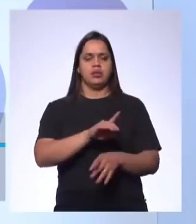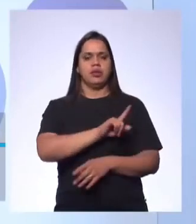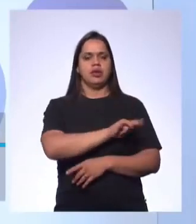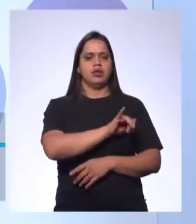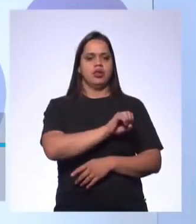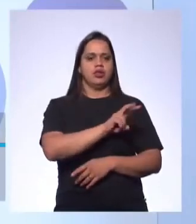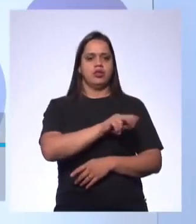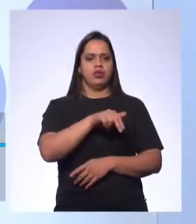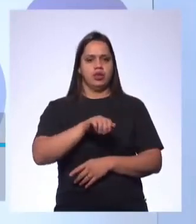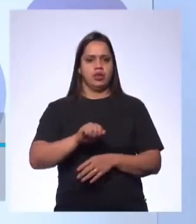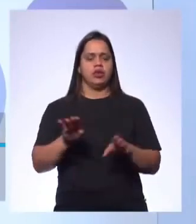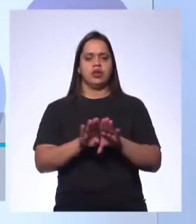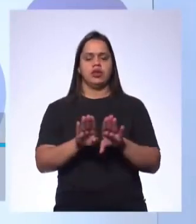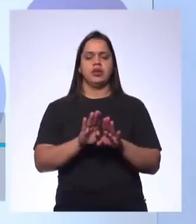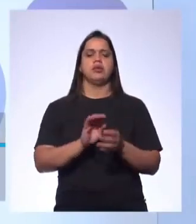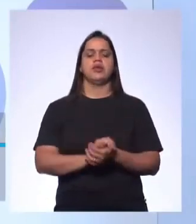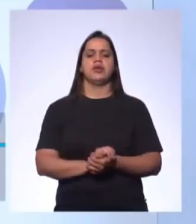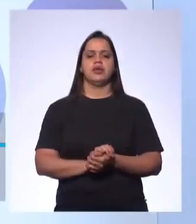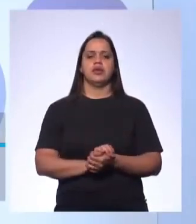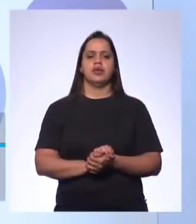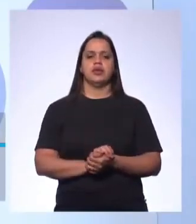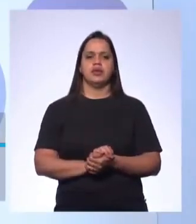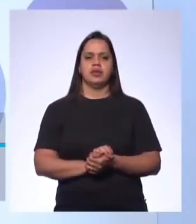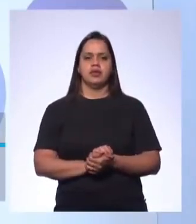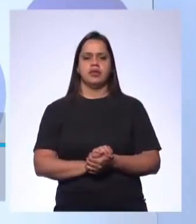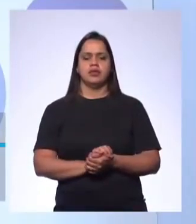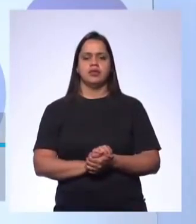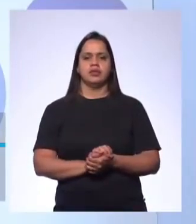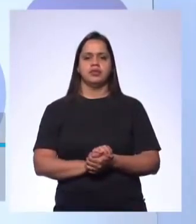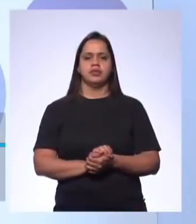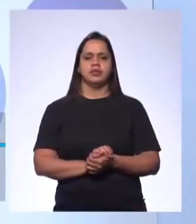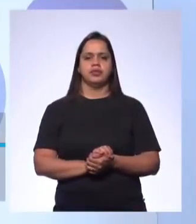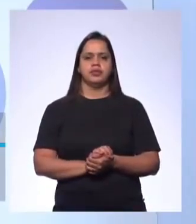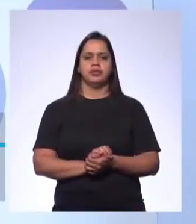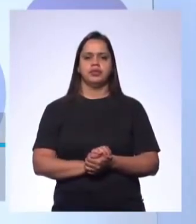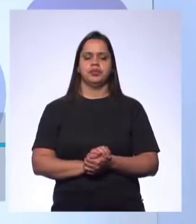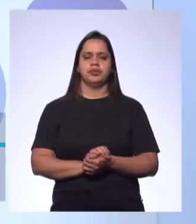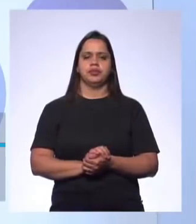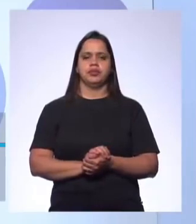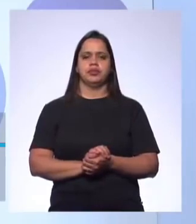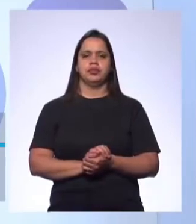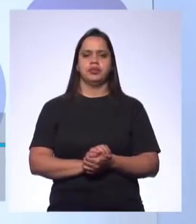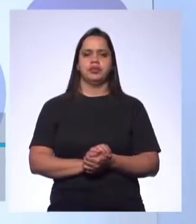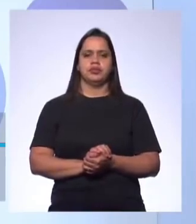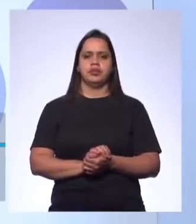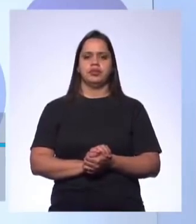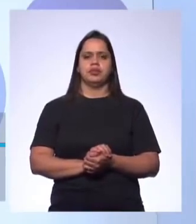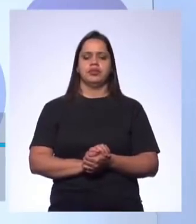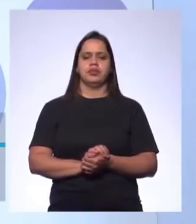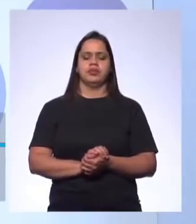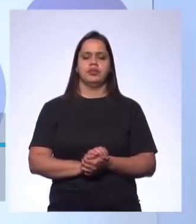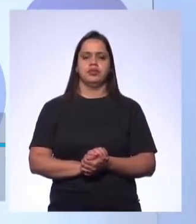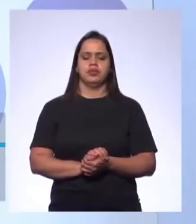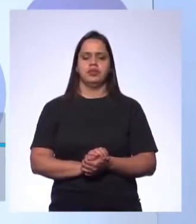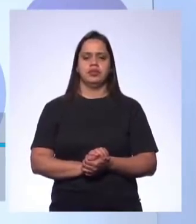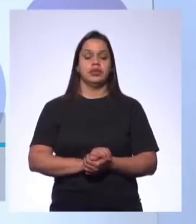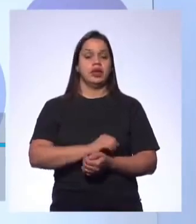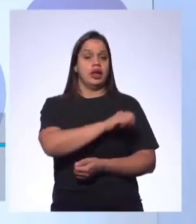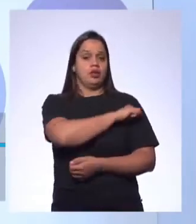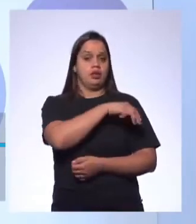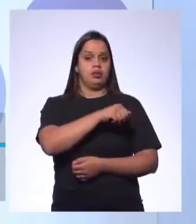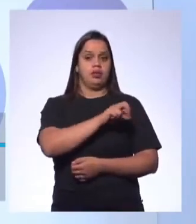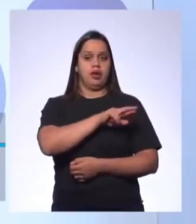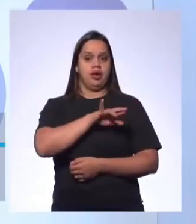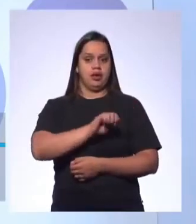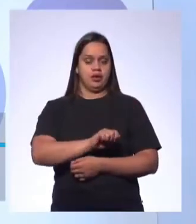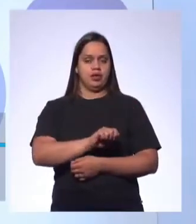responderam. Primeira, o Community. Segunda, Climate. Terceira, Hurricane, Avalanches e Disasters. A Maria Eduarda respondeu primeiro